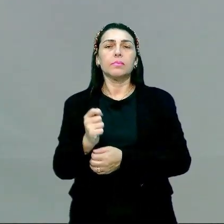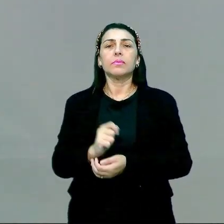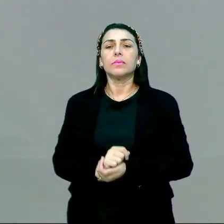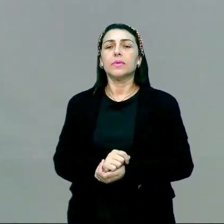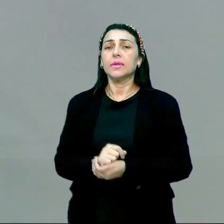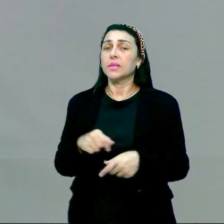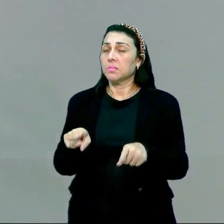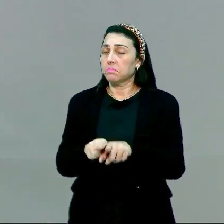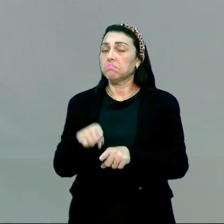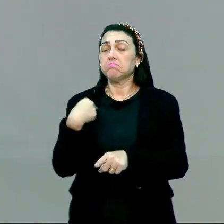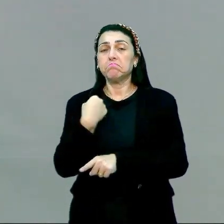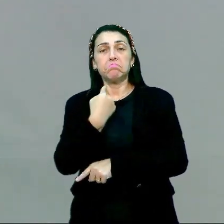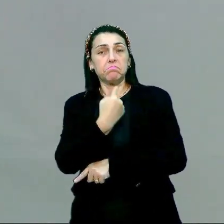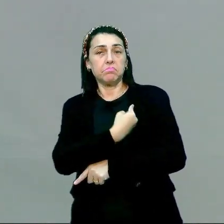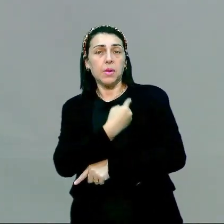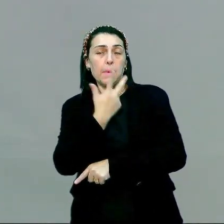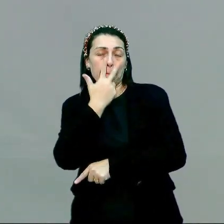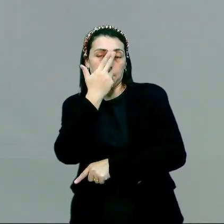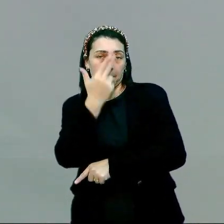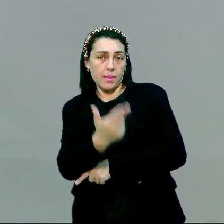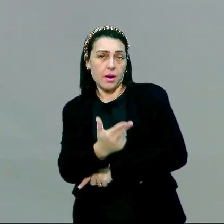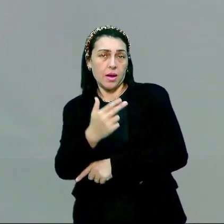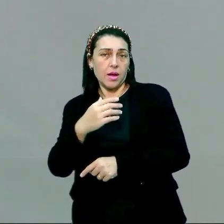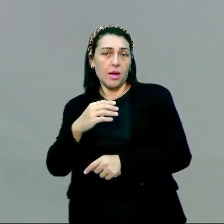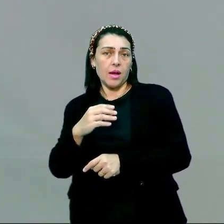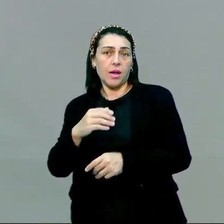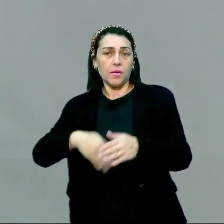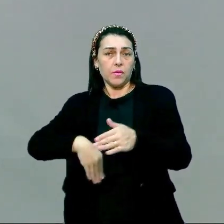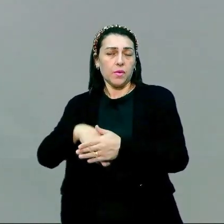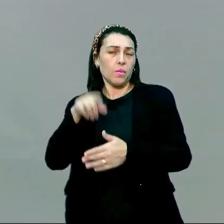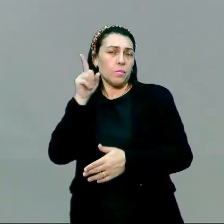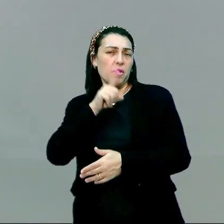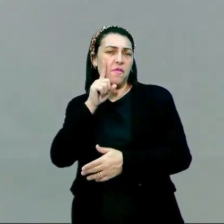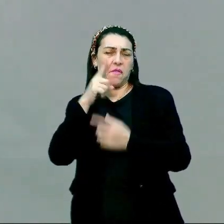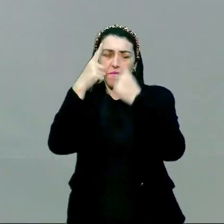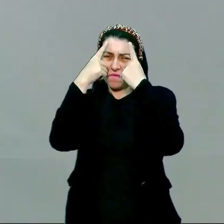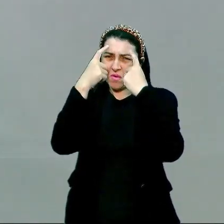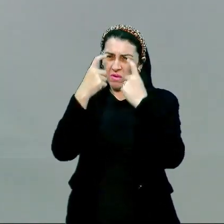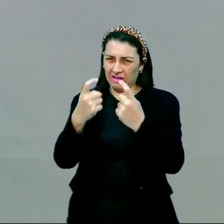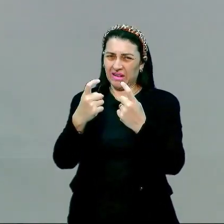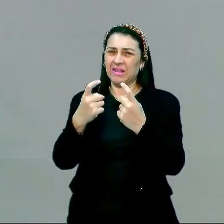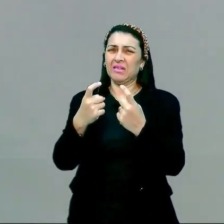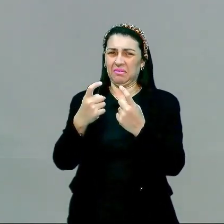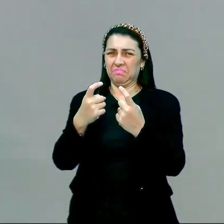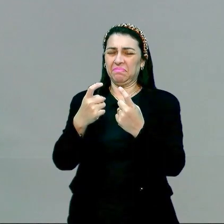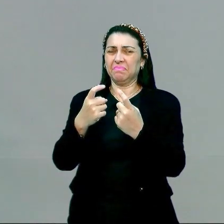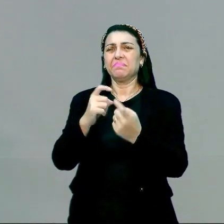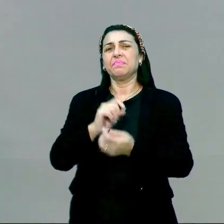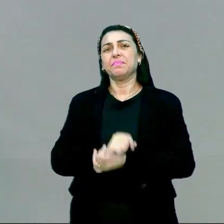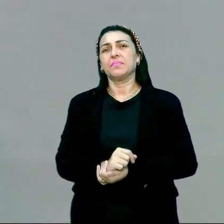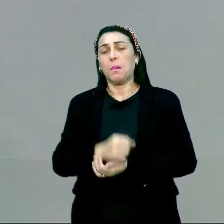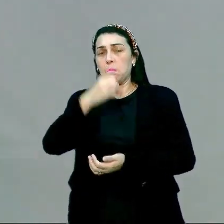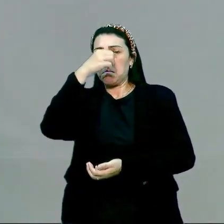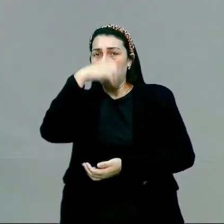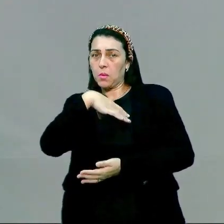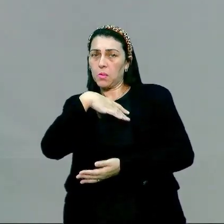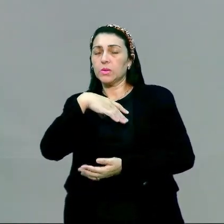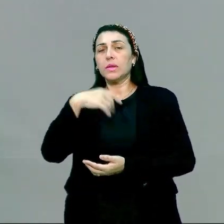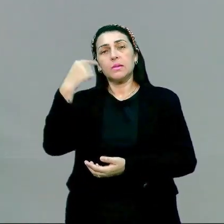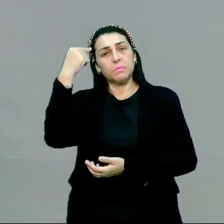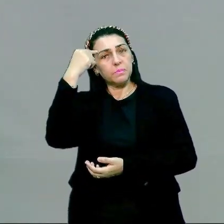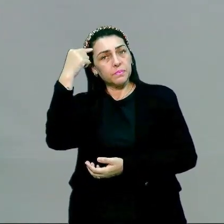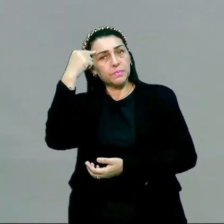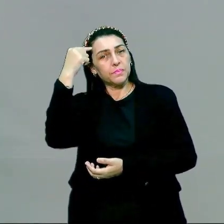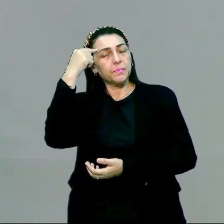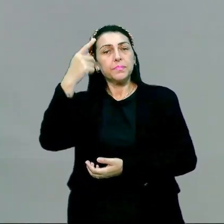Mesma coisa pra nós, né? Pra nós parece que o futebol americano é uma coisa chata, né? Algo violento, algo truculento. Então, é nessa perspectiva que a